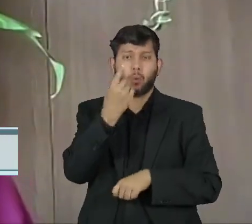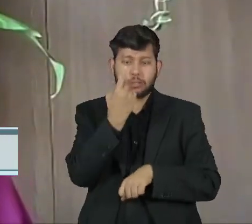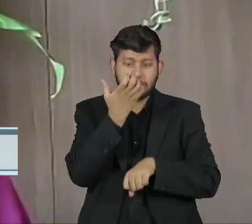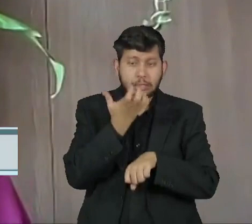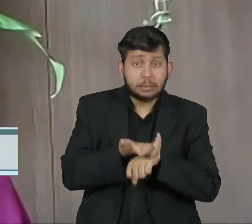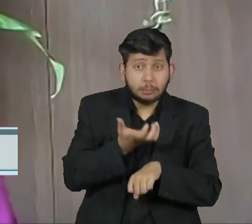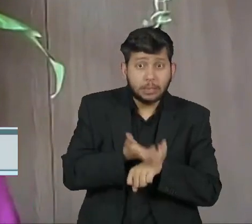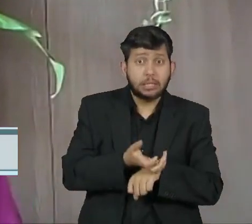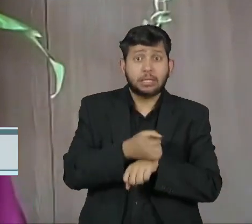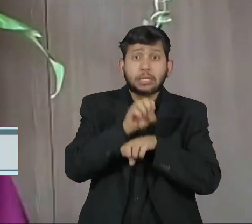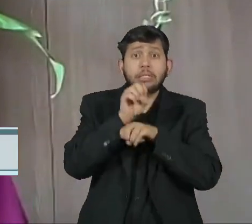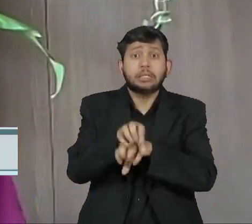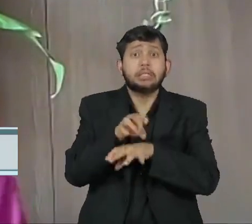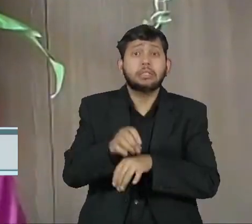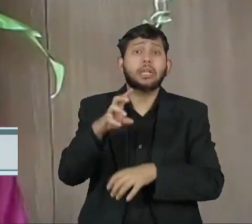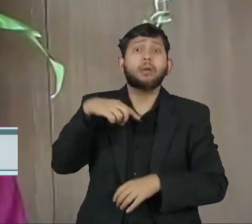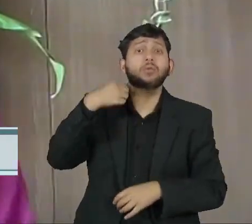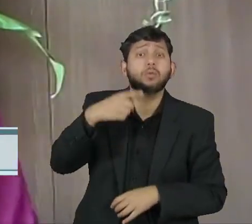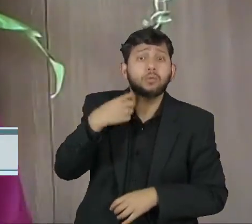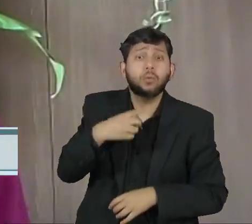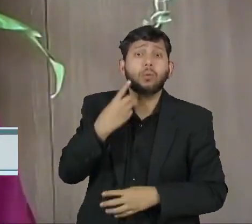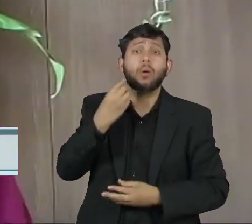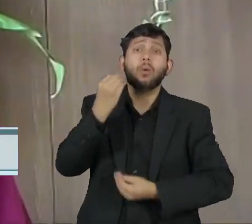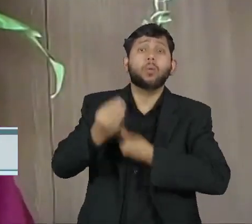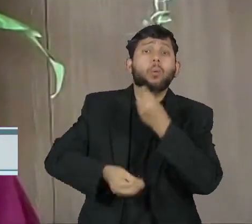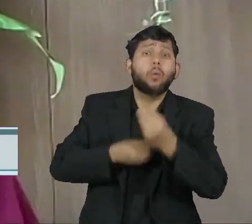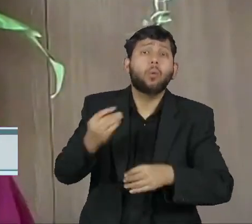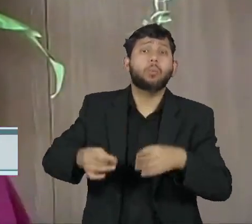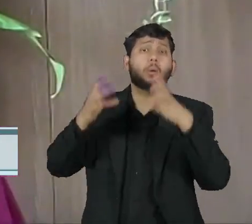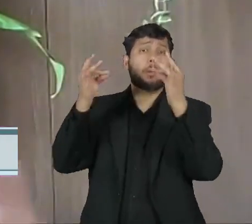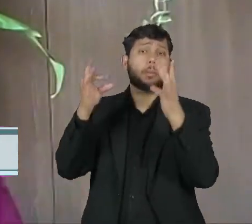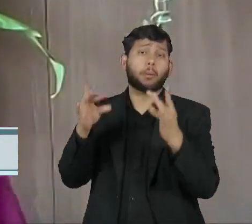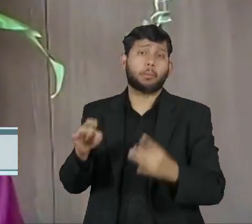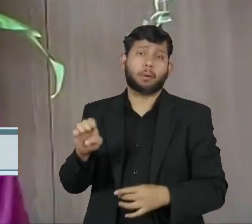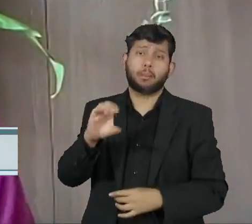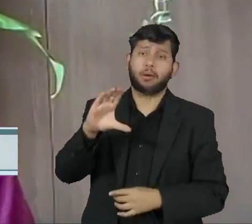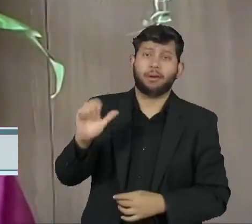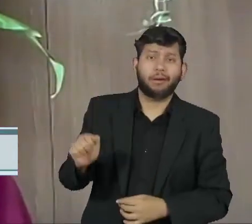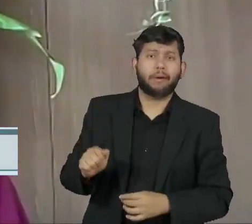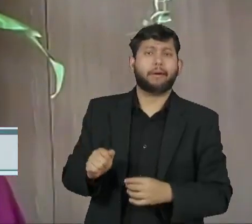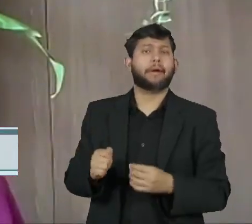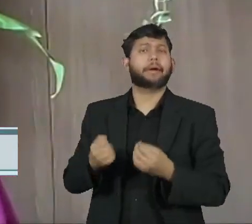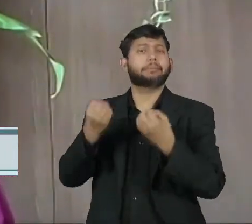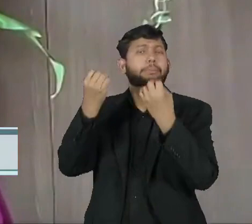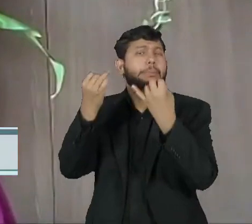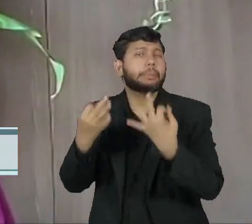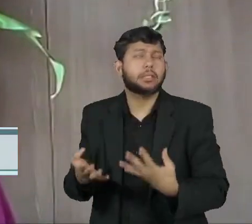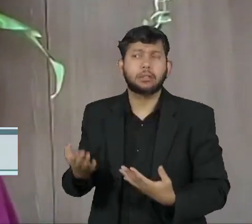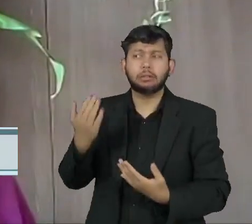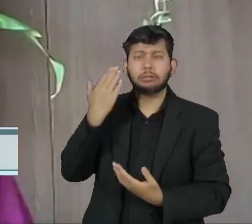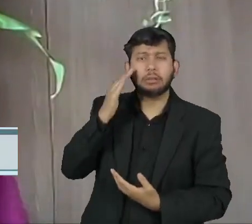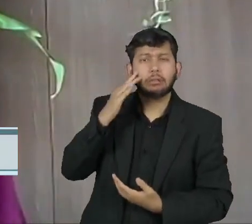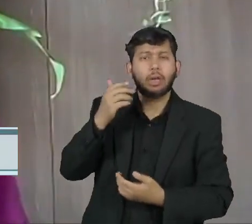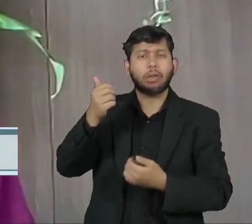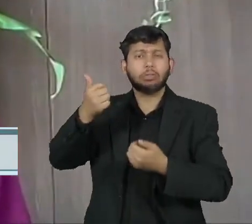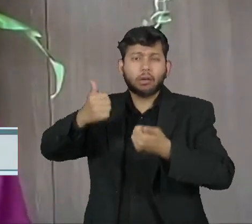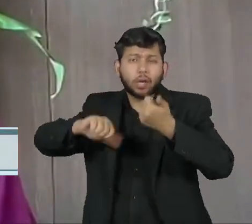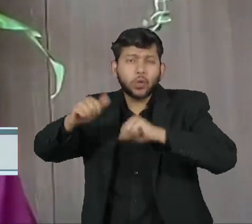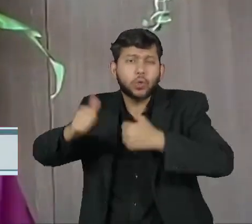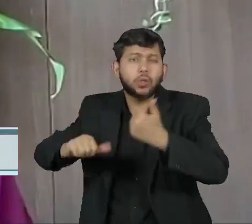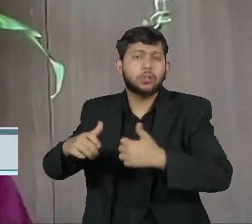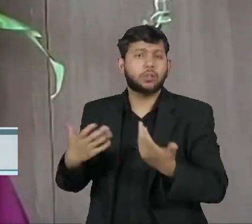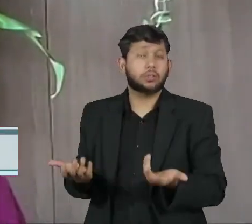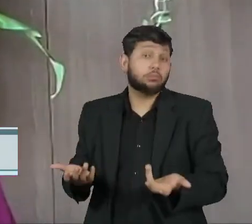que seja a respeito, que conte sobre o ECA de uma forma qualificada, de uma forma crítica. Então, é